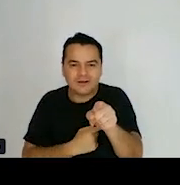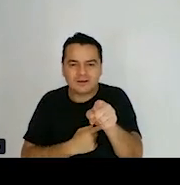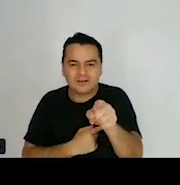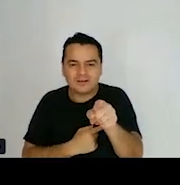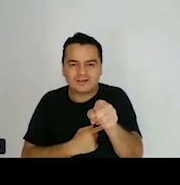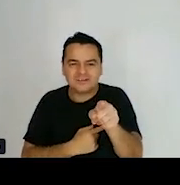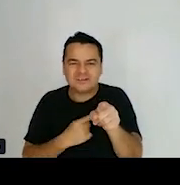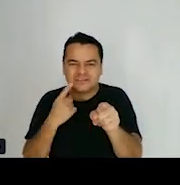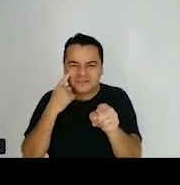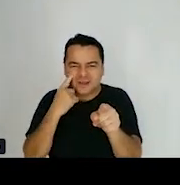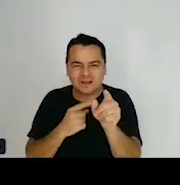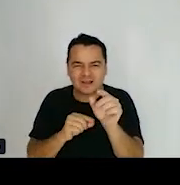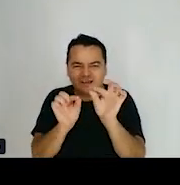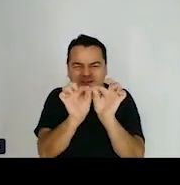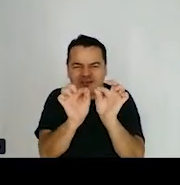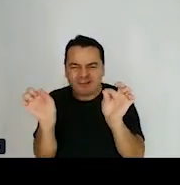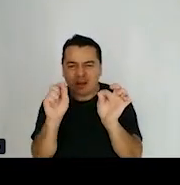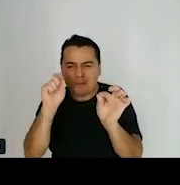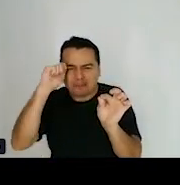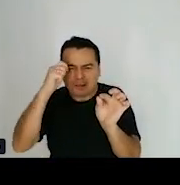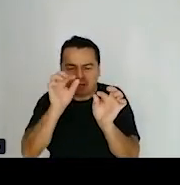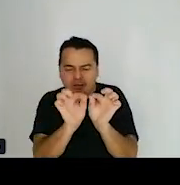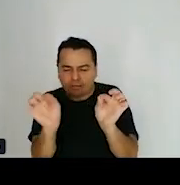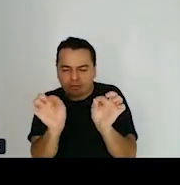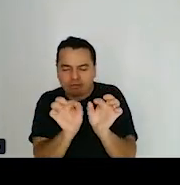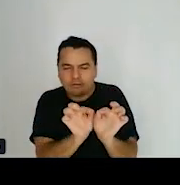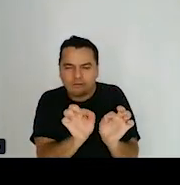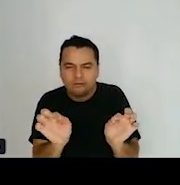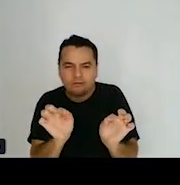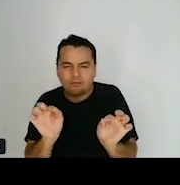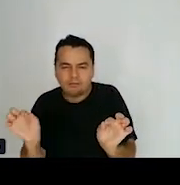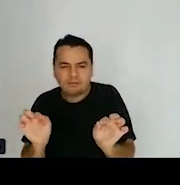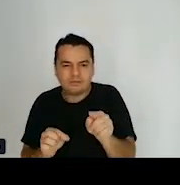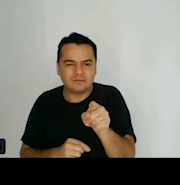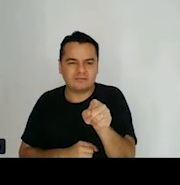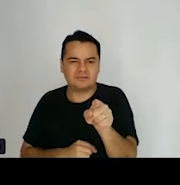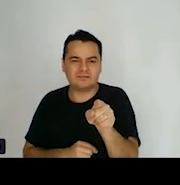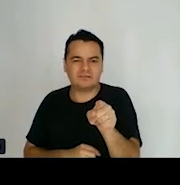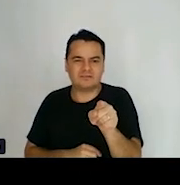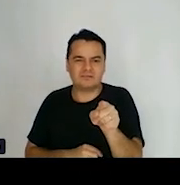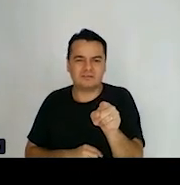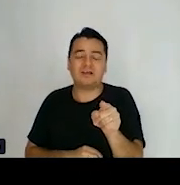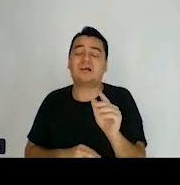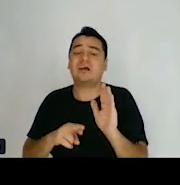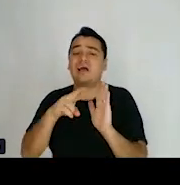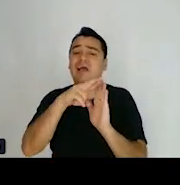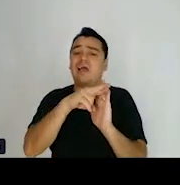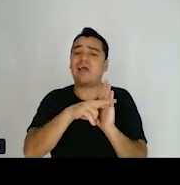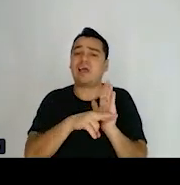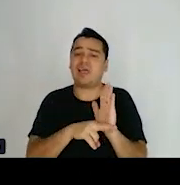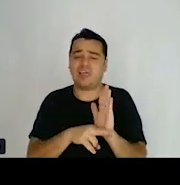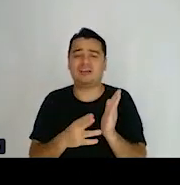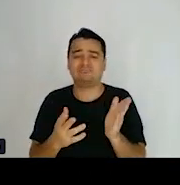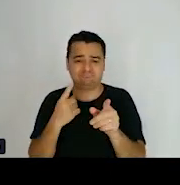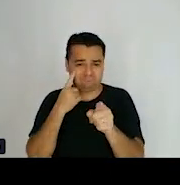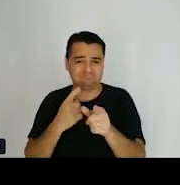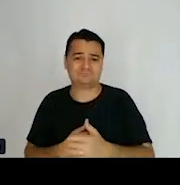nominalizações, ou seja, verbos que se transformaram em substantivos.